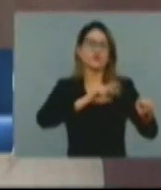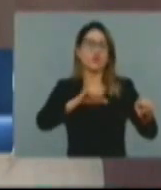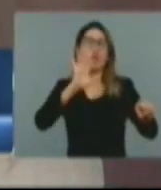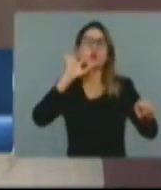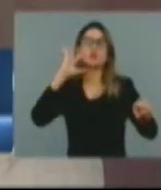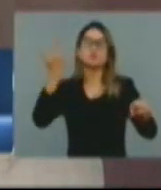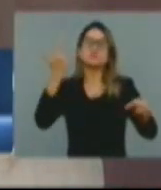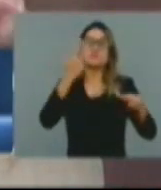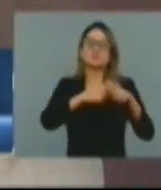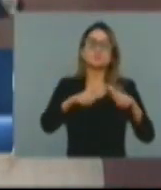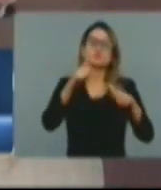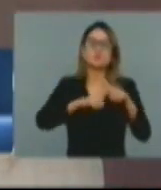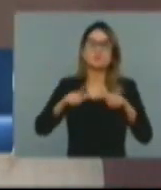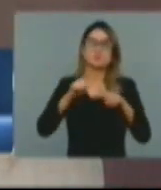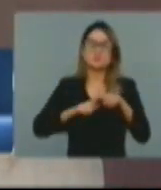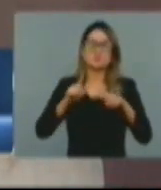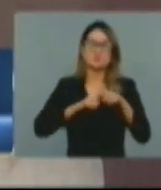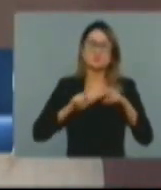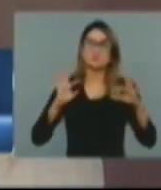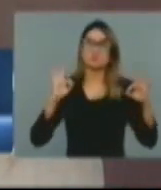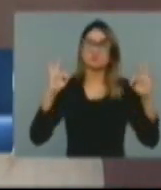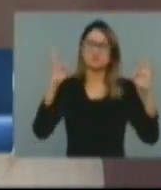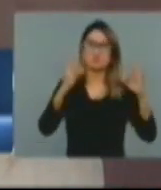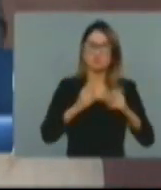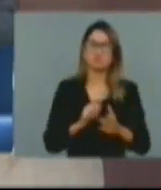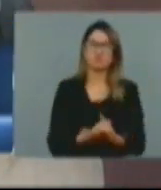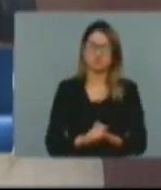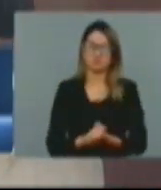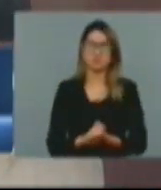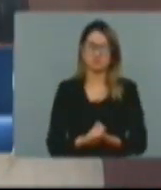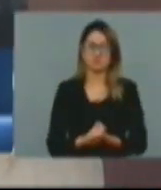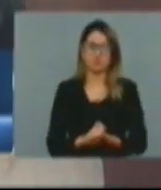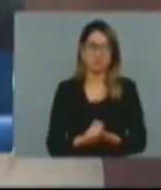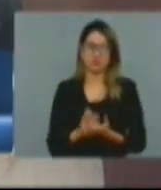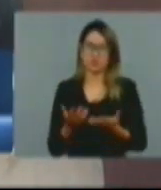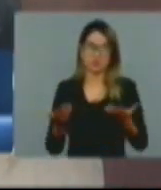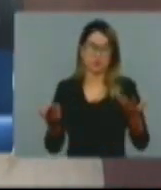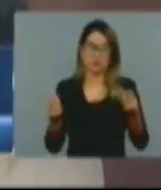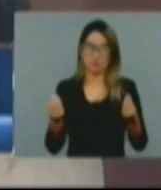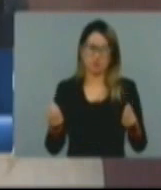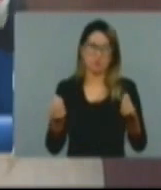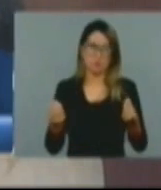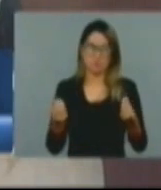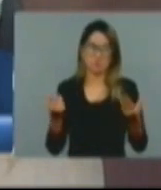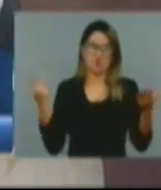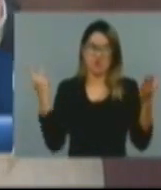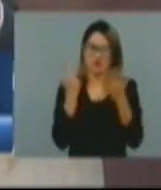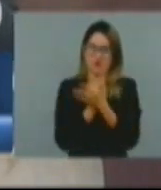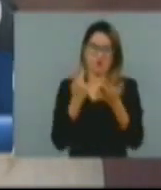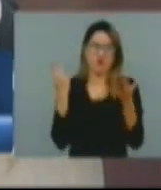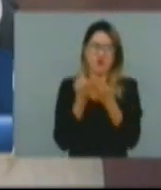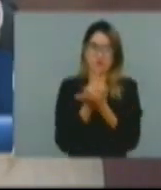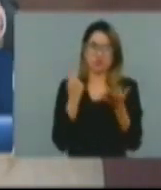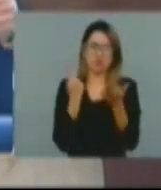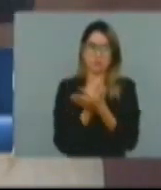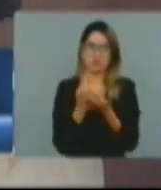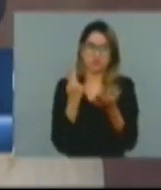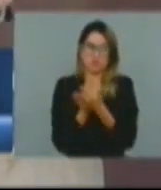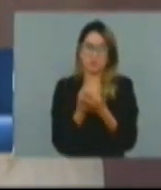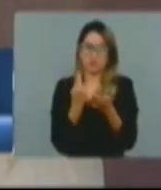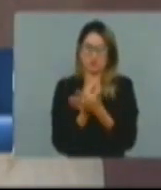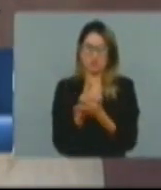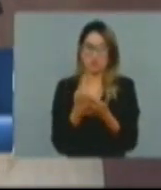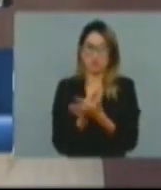para um problema de gestão pública é tecnicamente errado, é